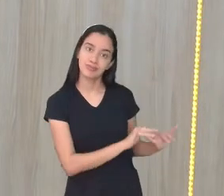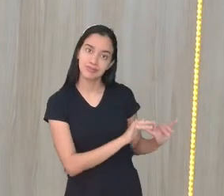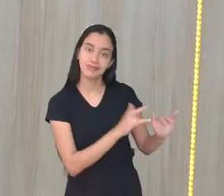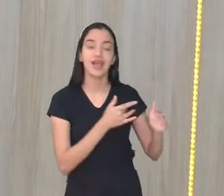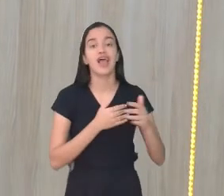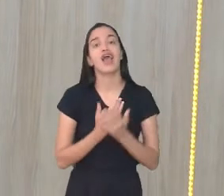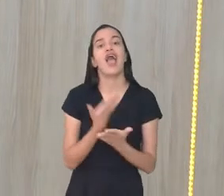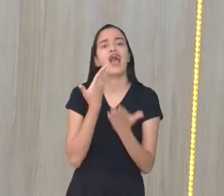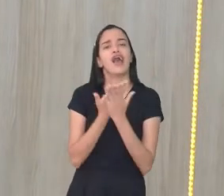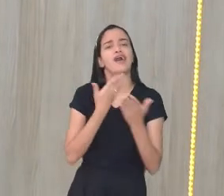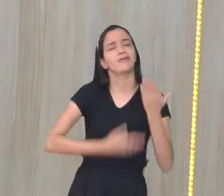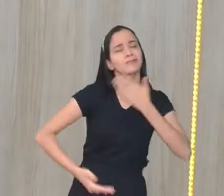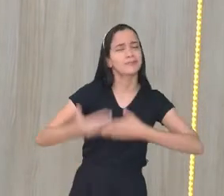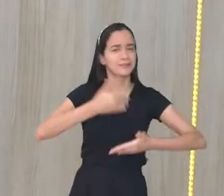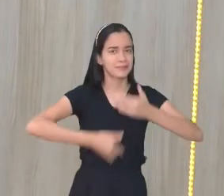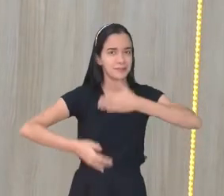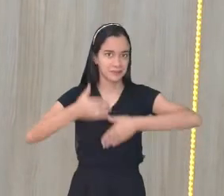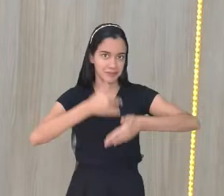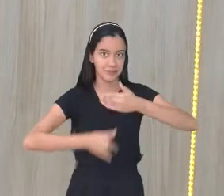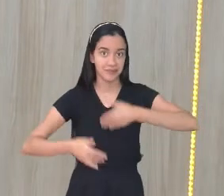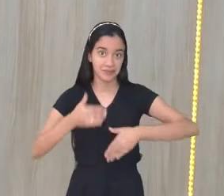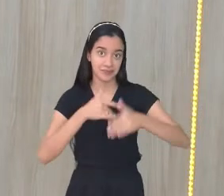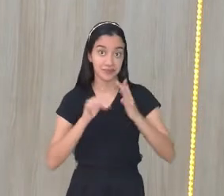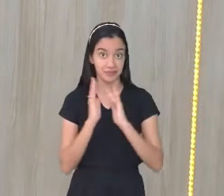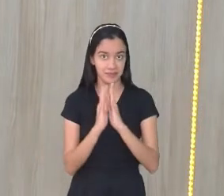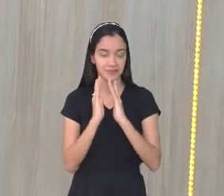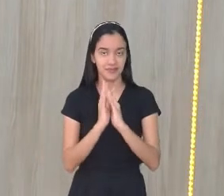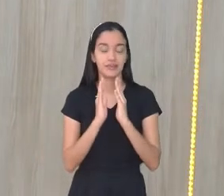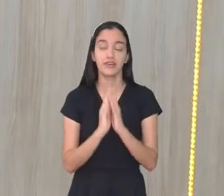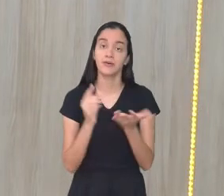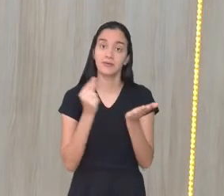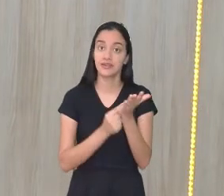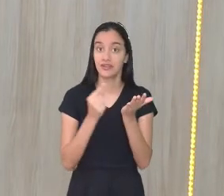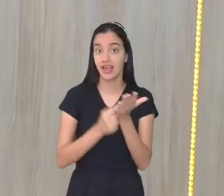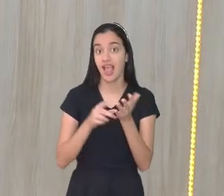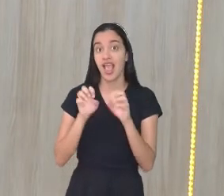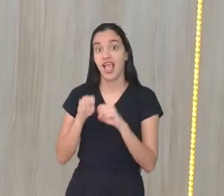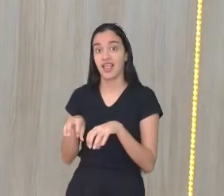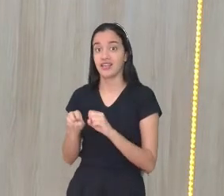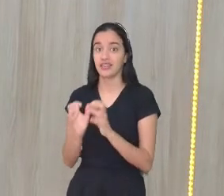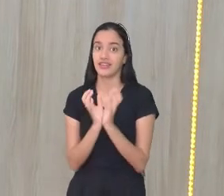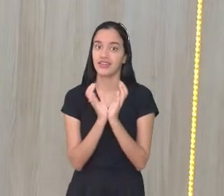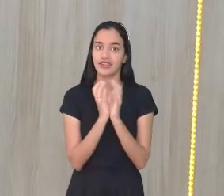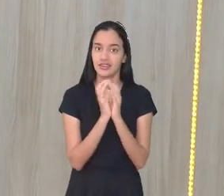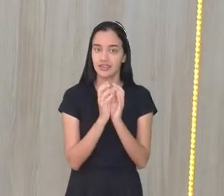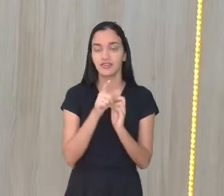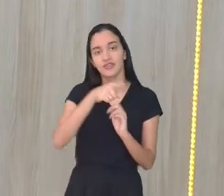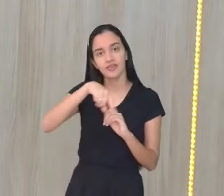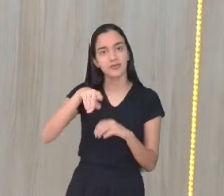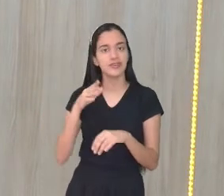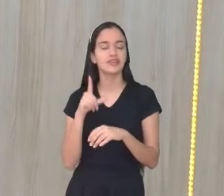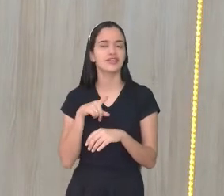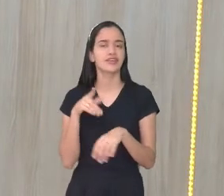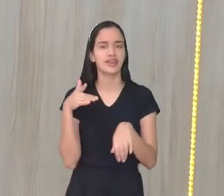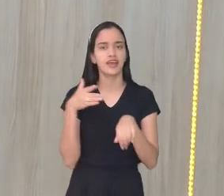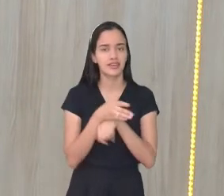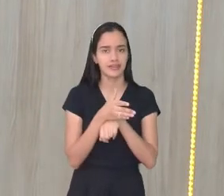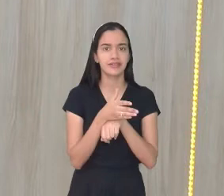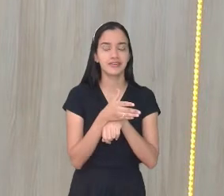aula interativa. E aí é através do aplicativo Educa Recife que vocês têm acesso